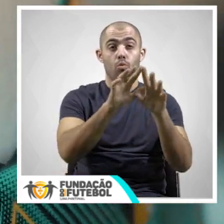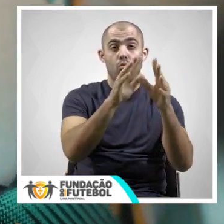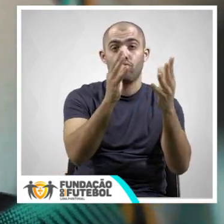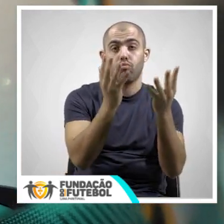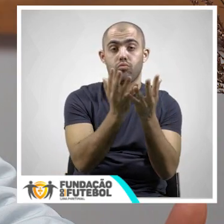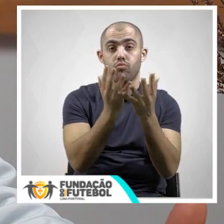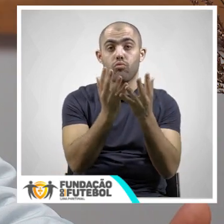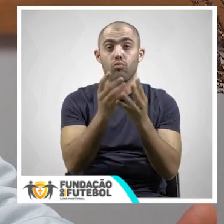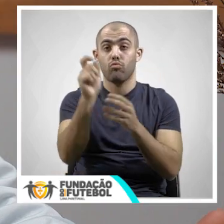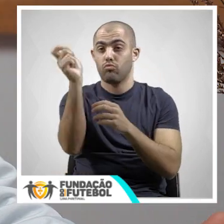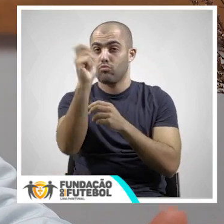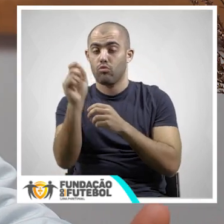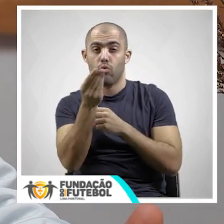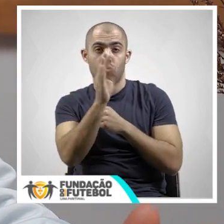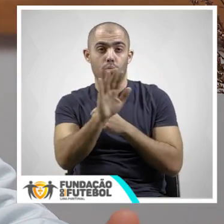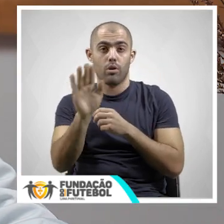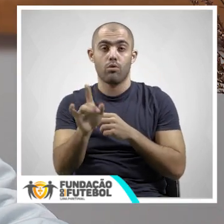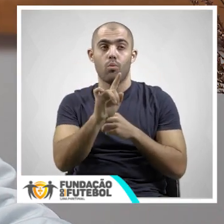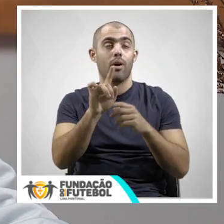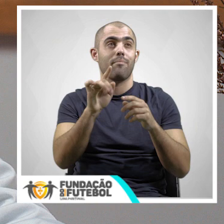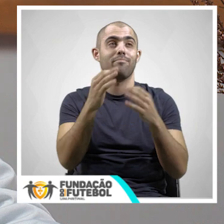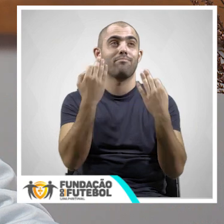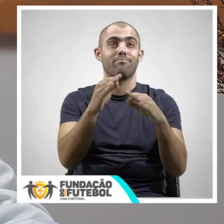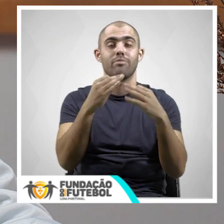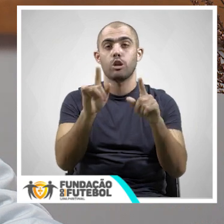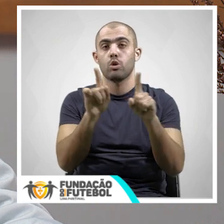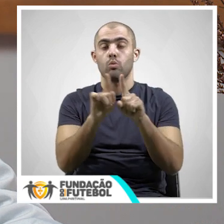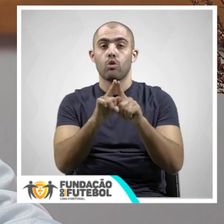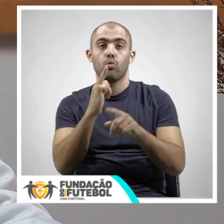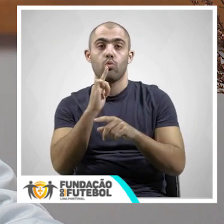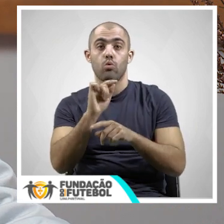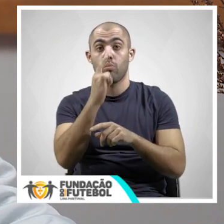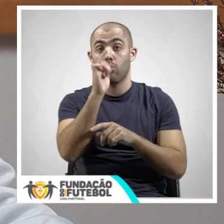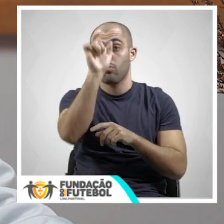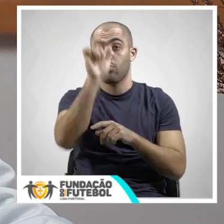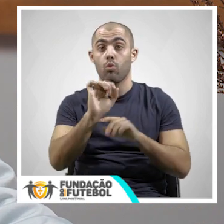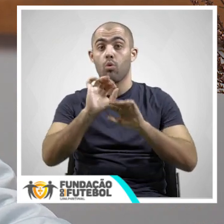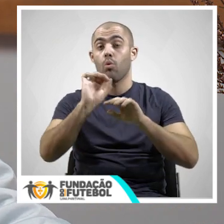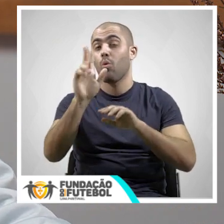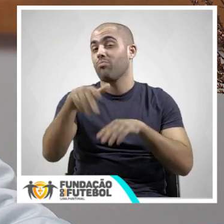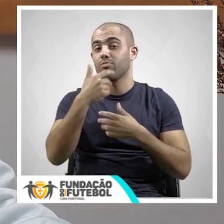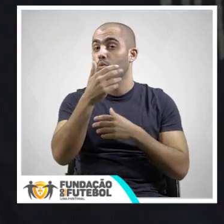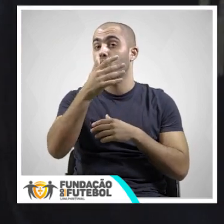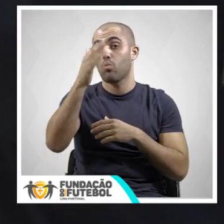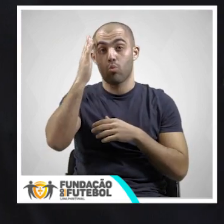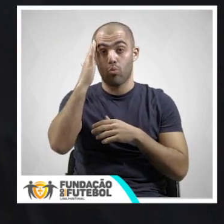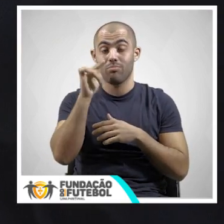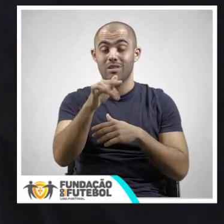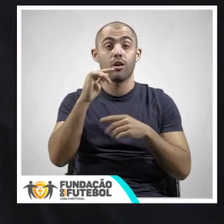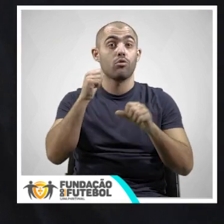bola o traço de uma criança não é tão simples como colocar um nome de um jogador ou um número numa camisola.